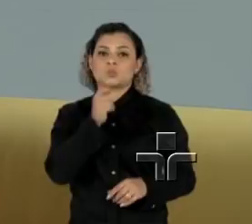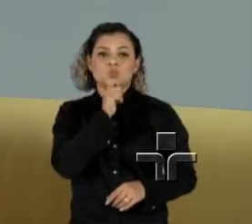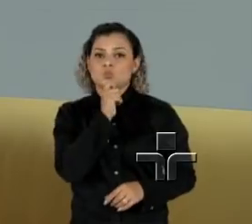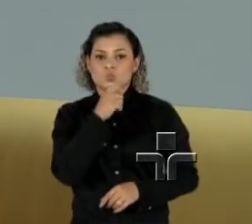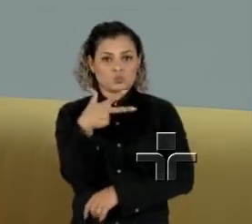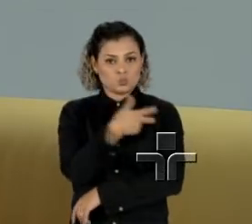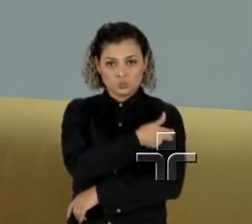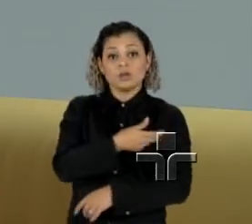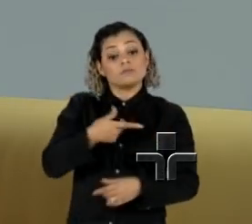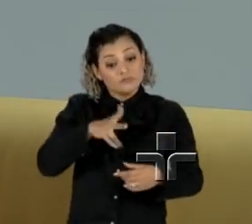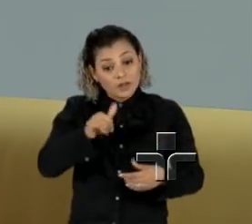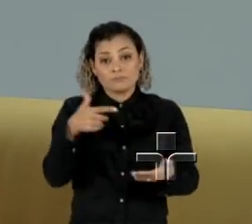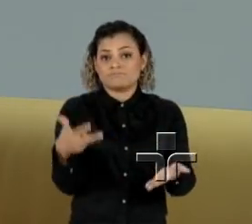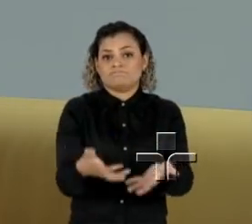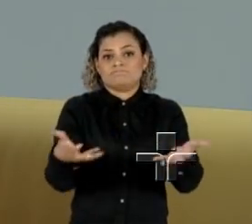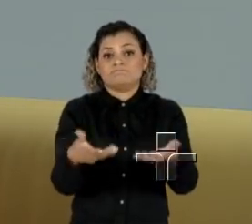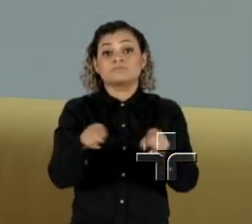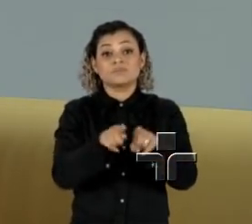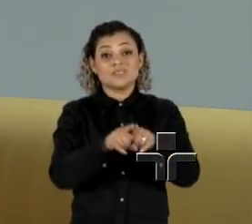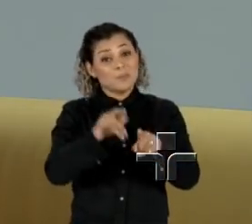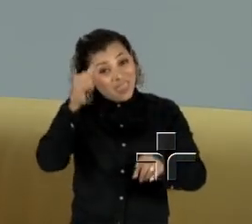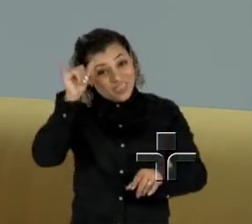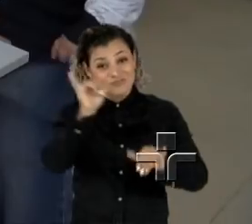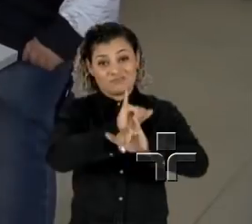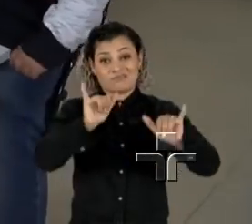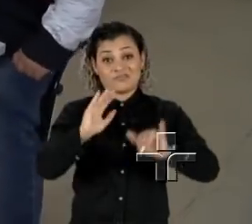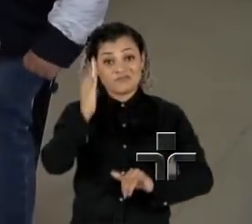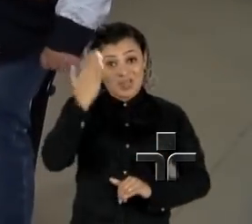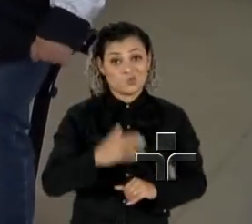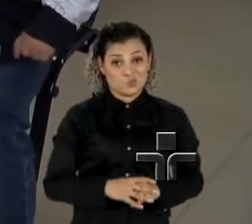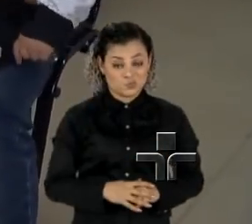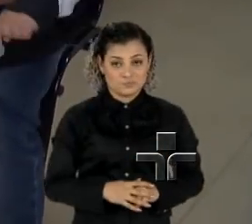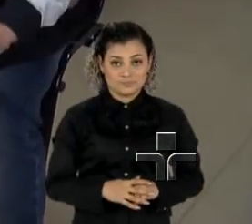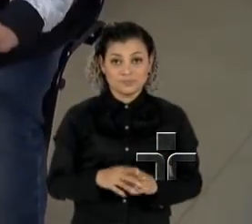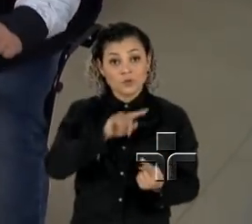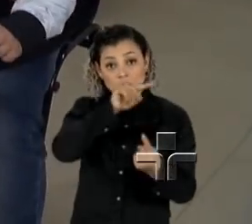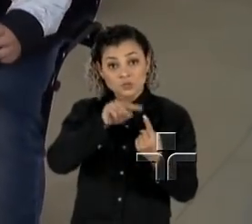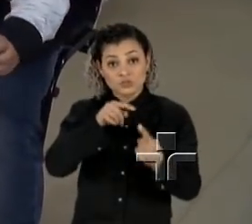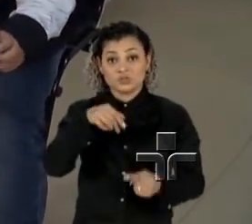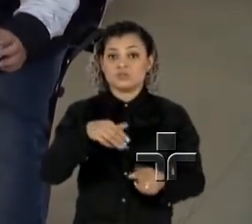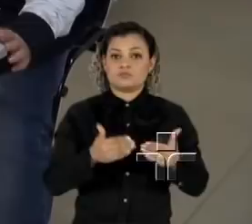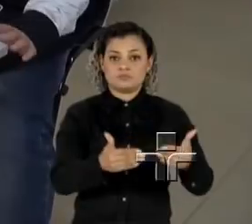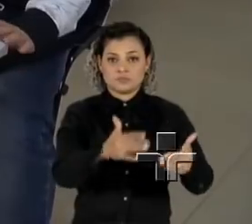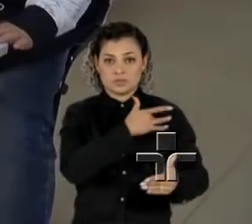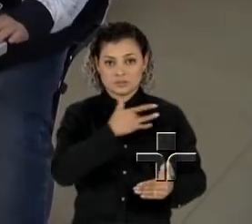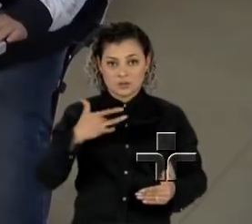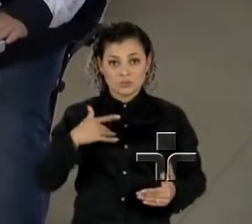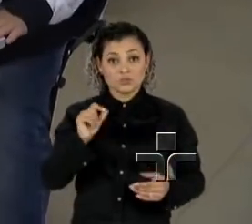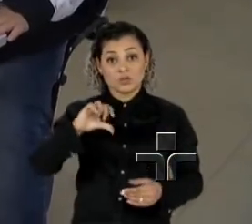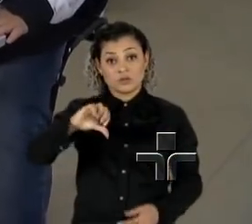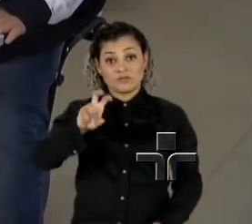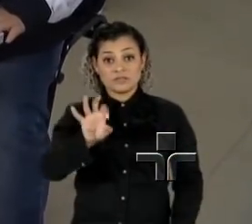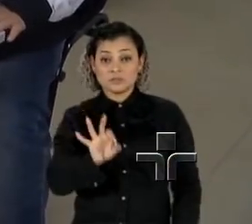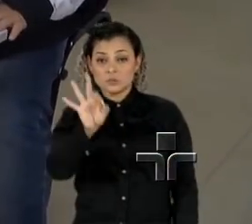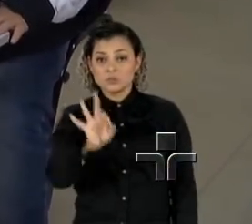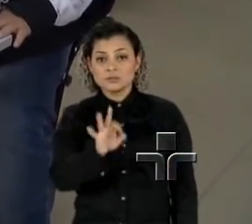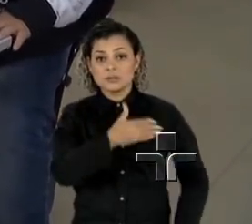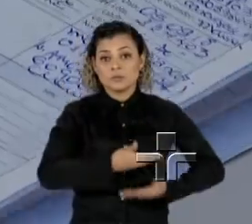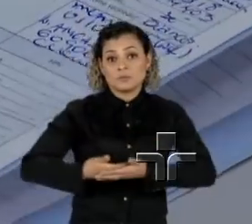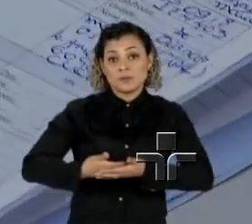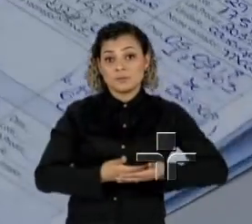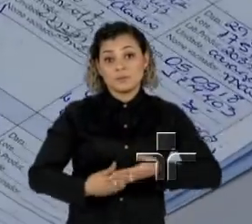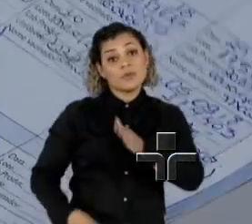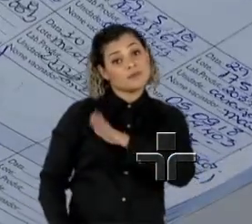não tomaram a dose e combater os boatos. A meta do Ministério da Saúde é imunizar 95% de bebês e